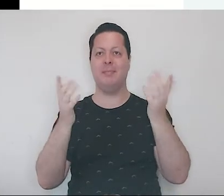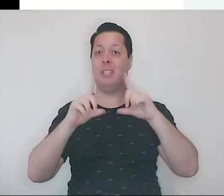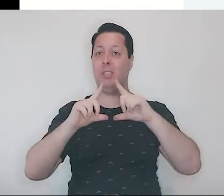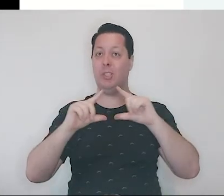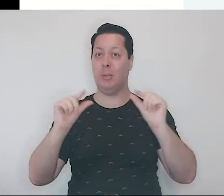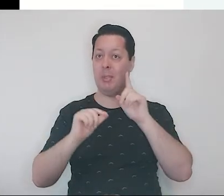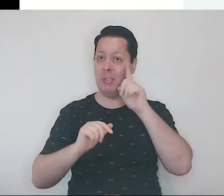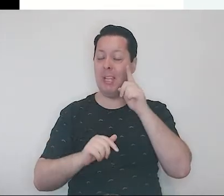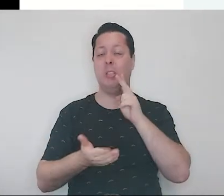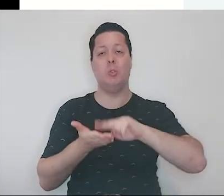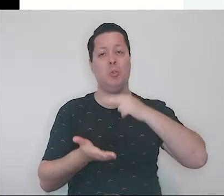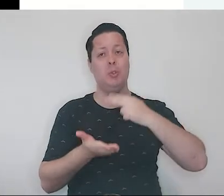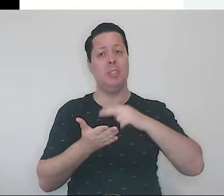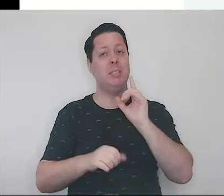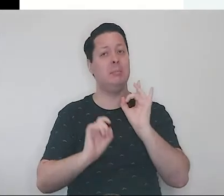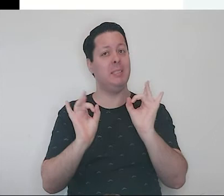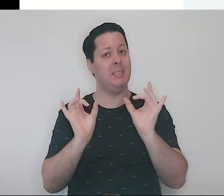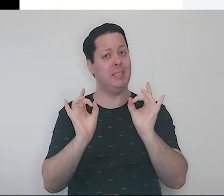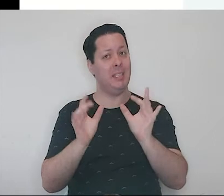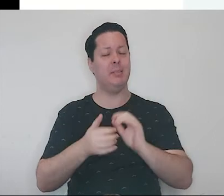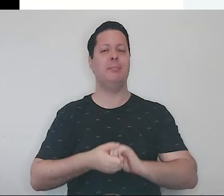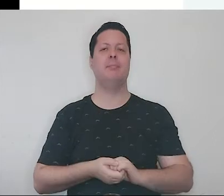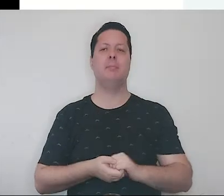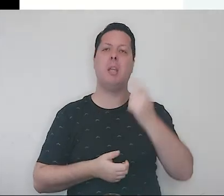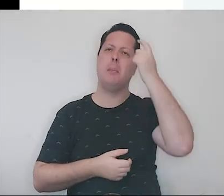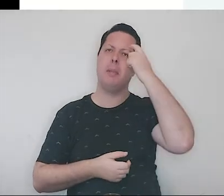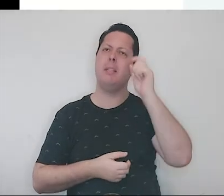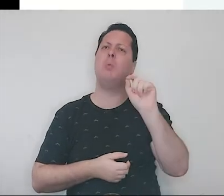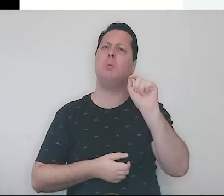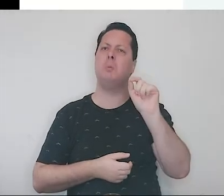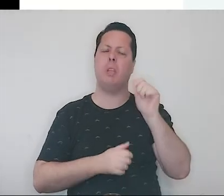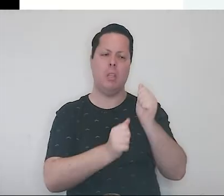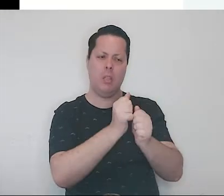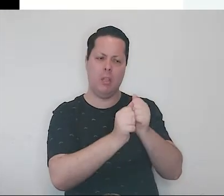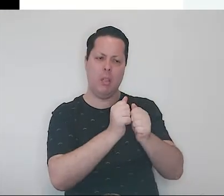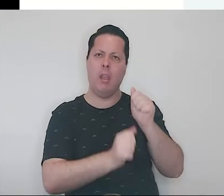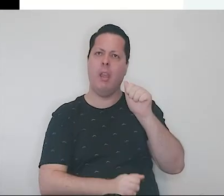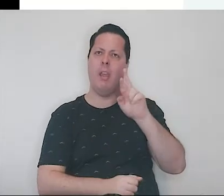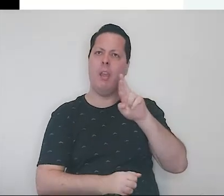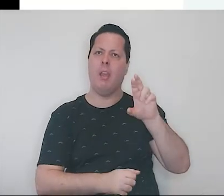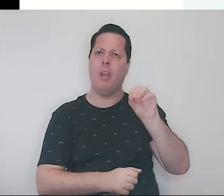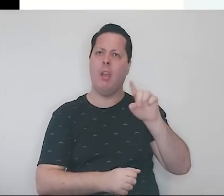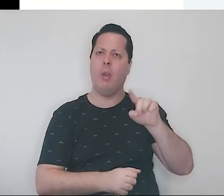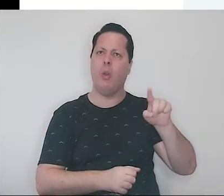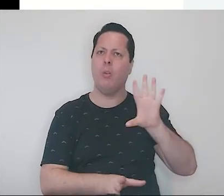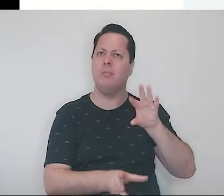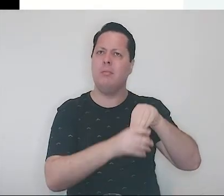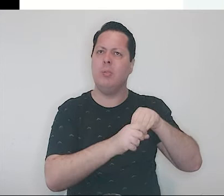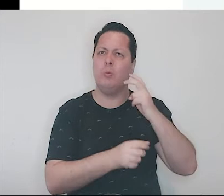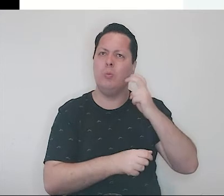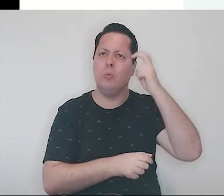temos que pensar um pouco no arroz, arroz dentro da cultura japonesa. No